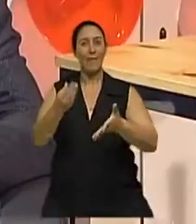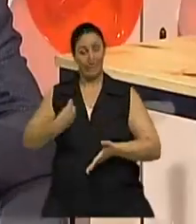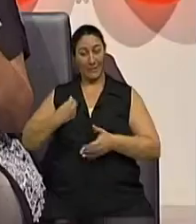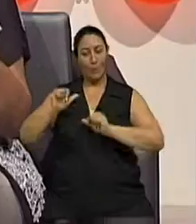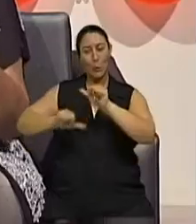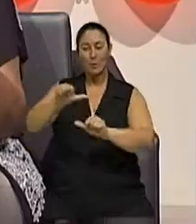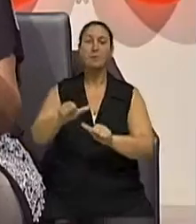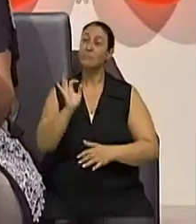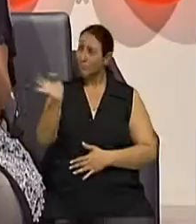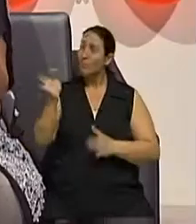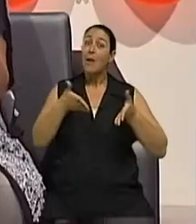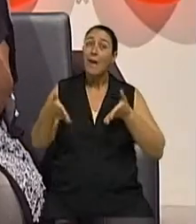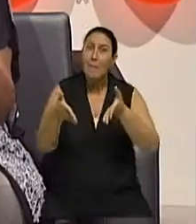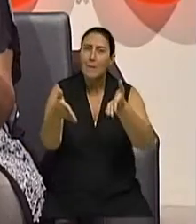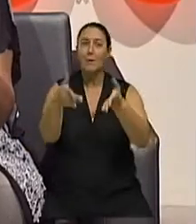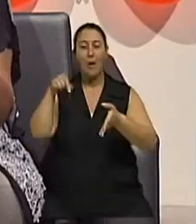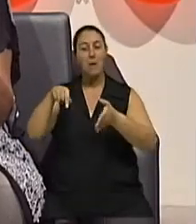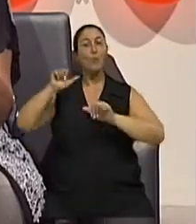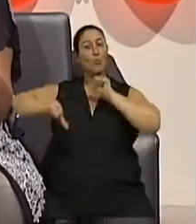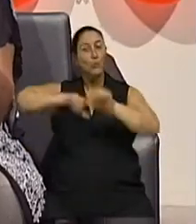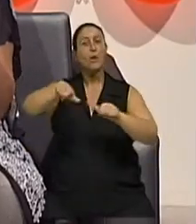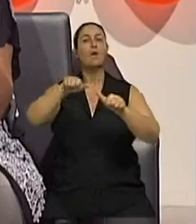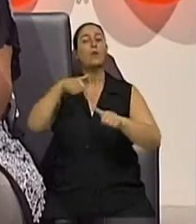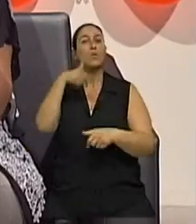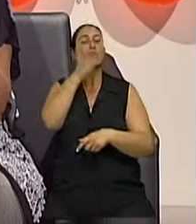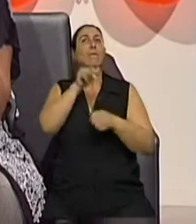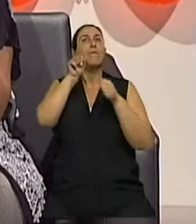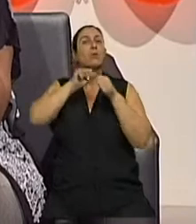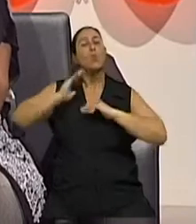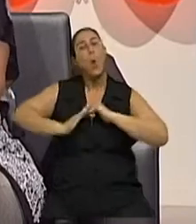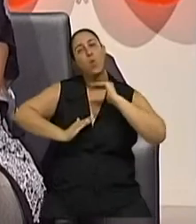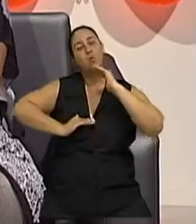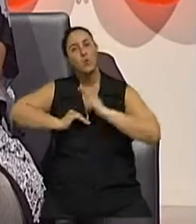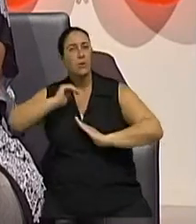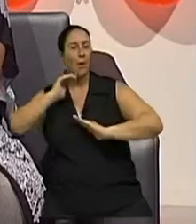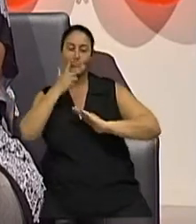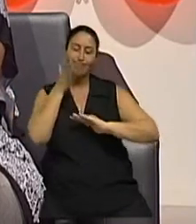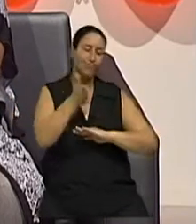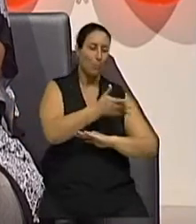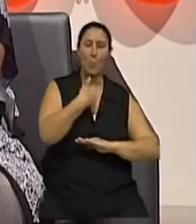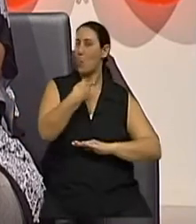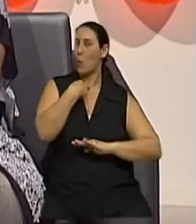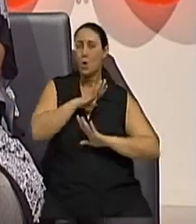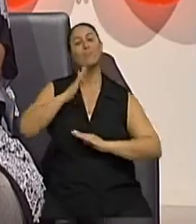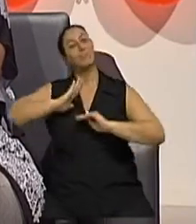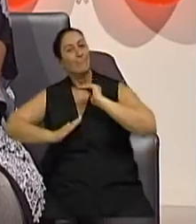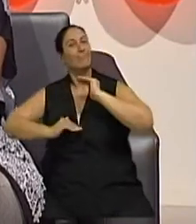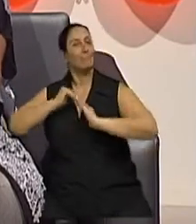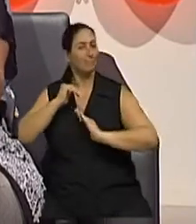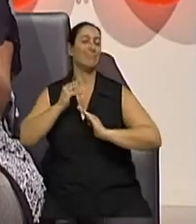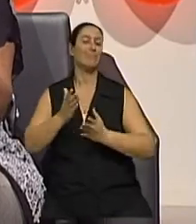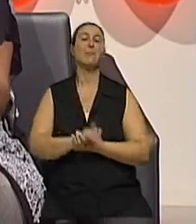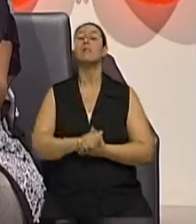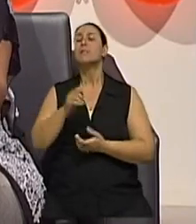É durante o caminho que a gente vai fazendo a vida da gente, né? E aí eu lhe faço aquela pergunta clássica também, que a gente não pode deixar de falar